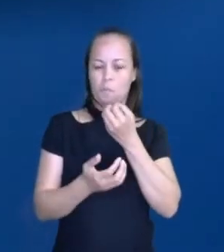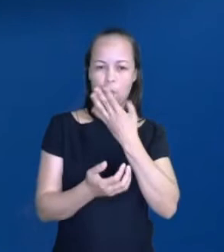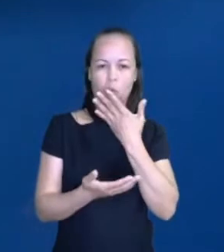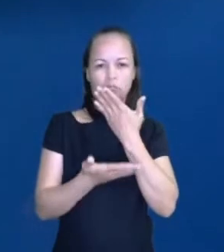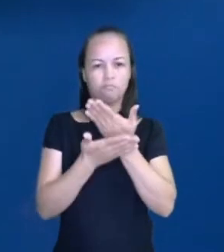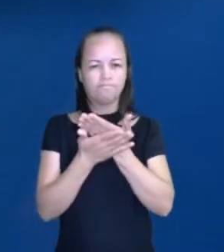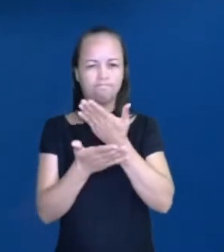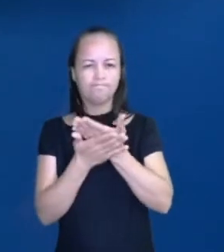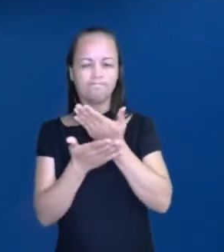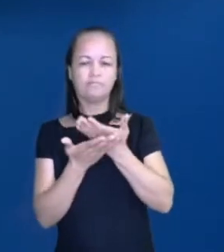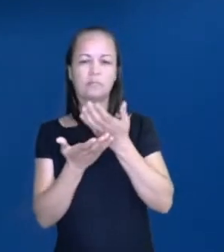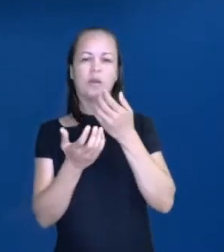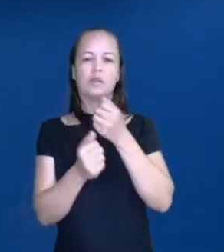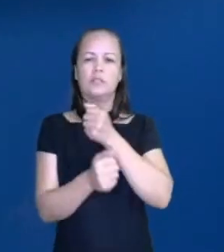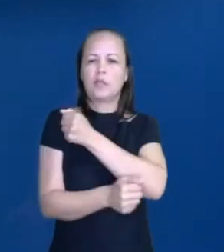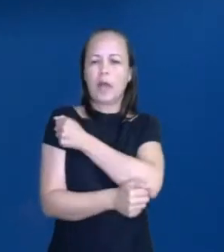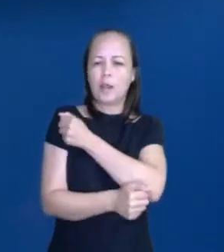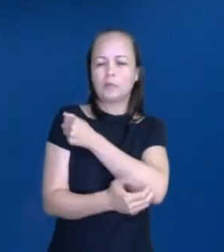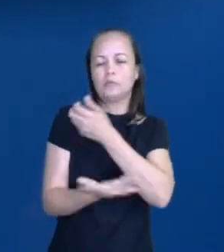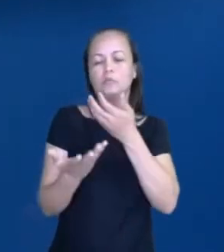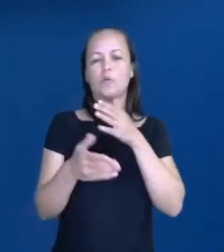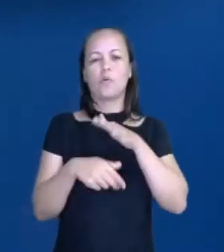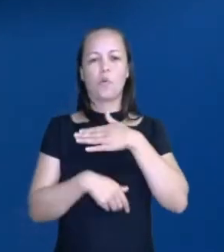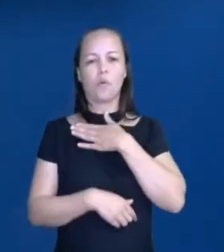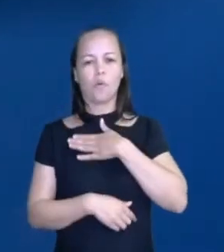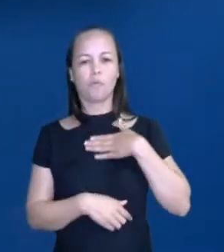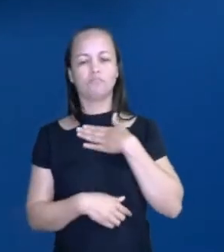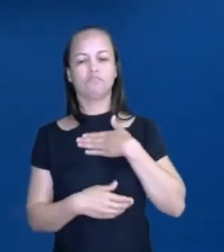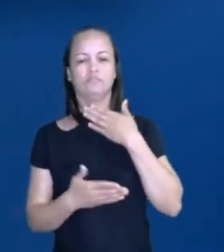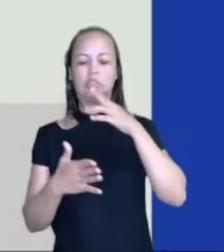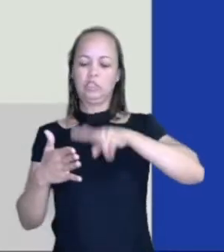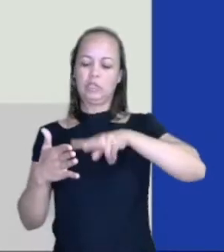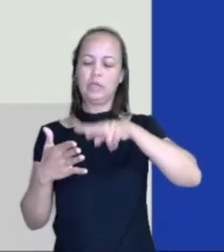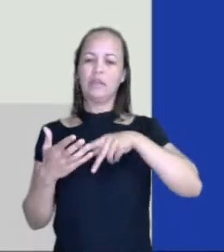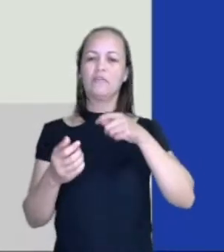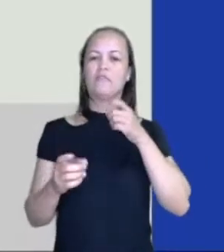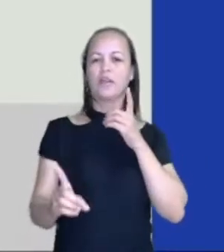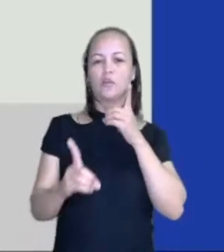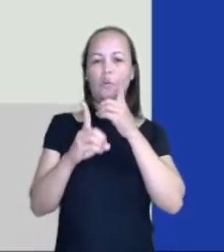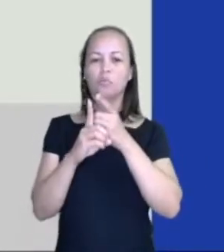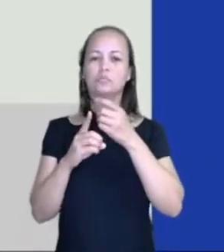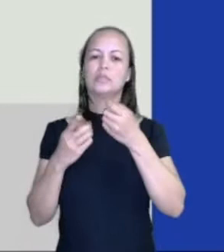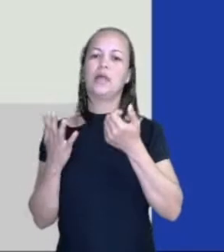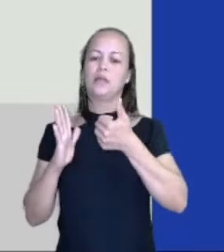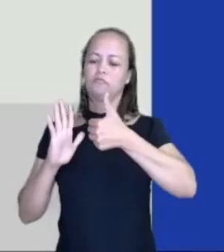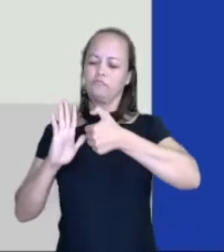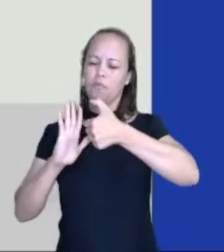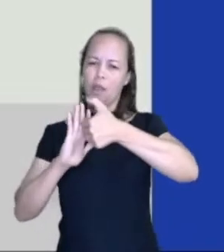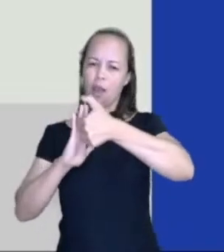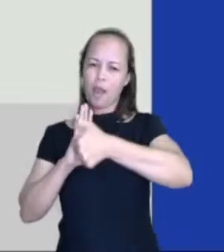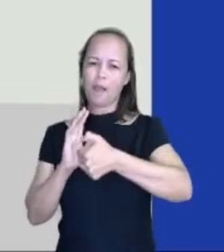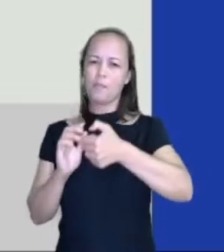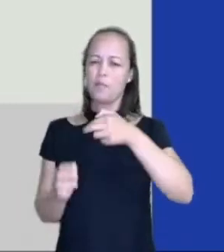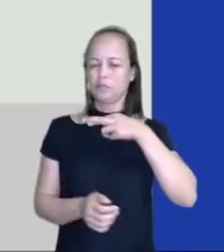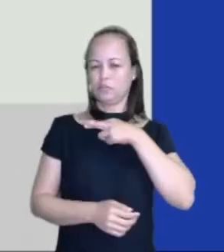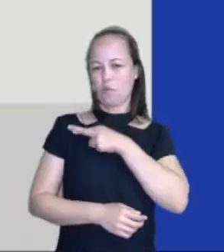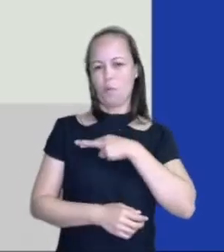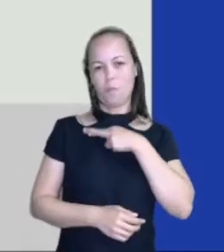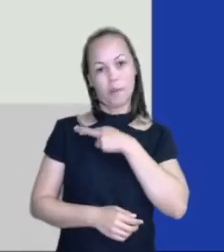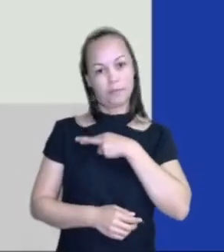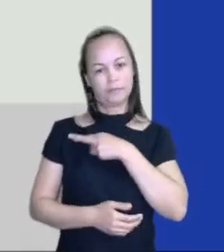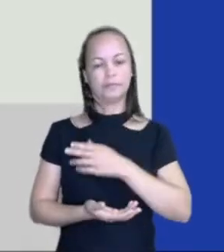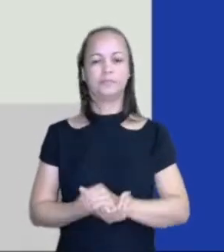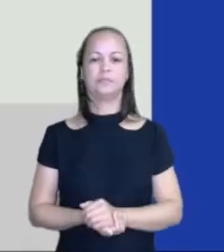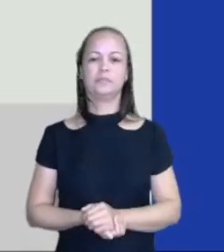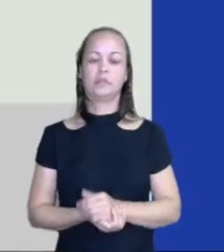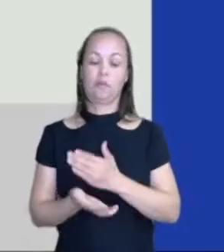encontrar também isso aí nas obras, nos romances, nas fábulas. Enfim, vamos continuar porque